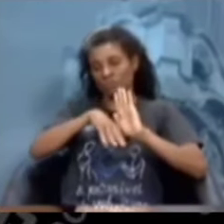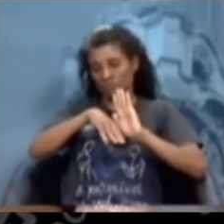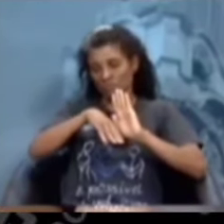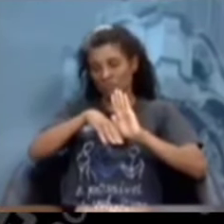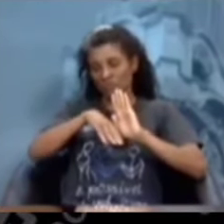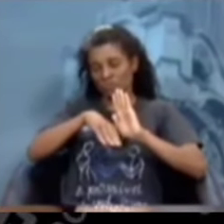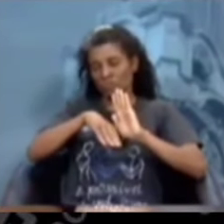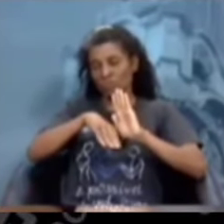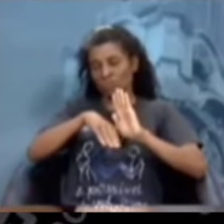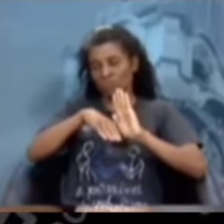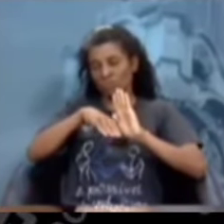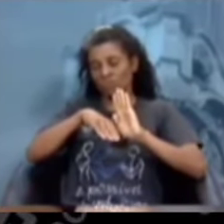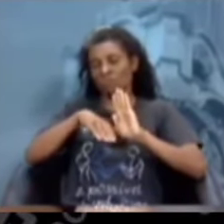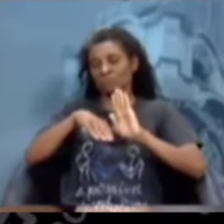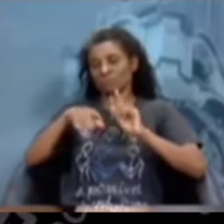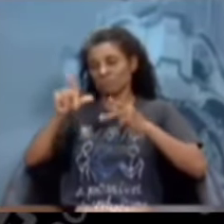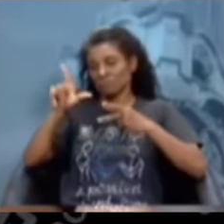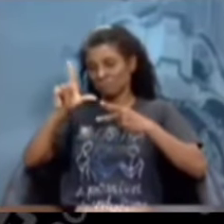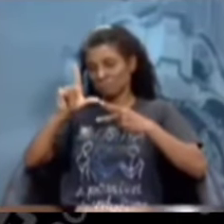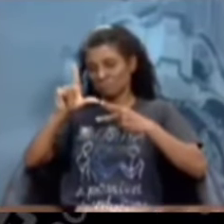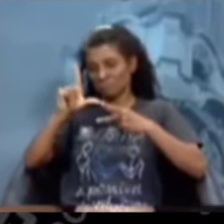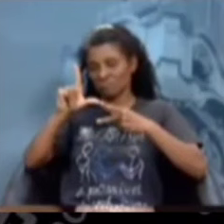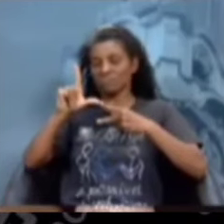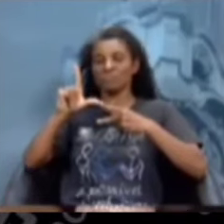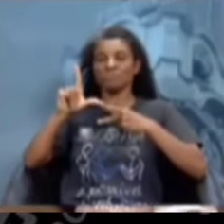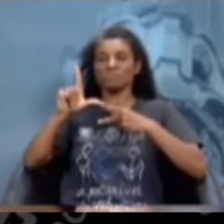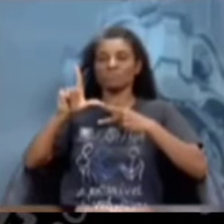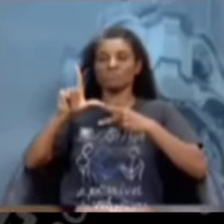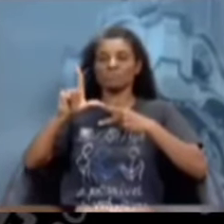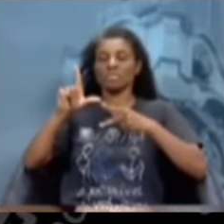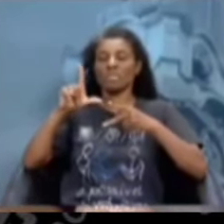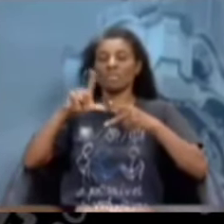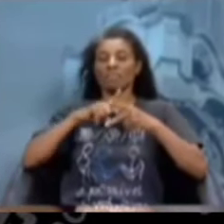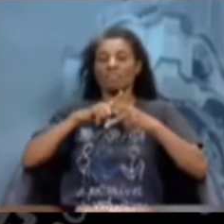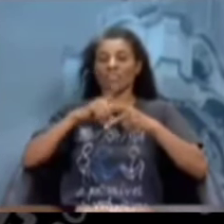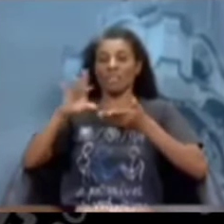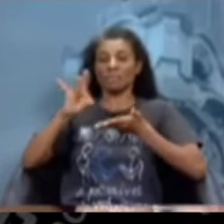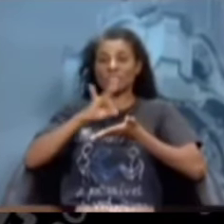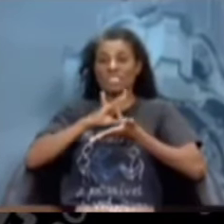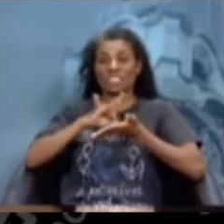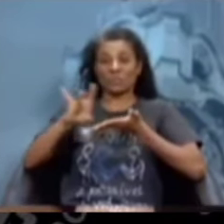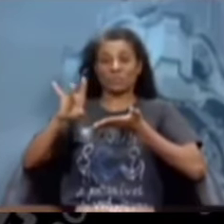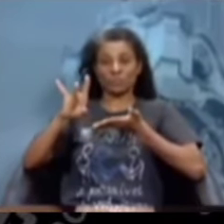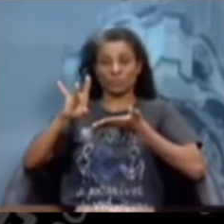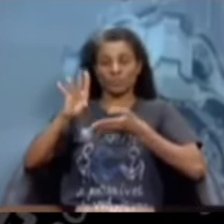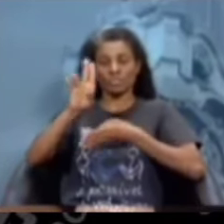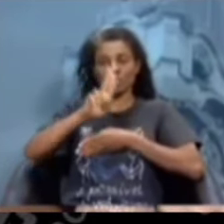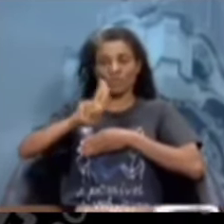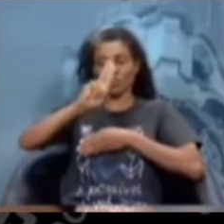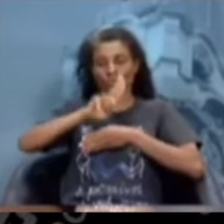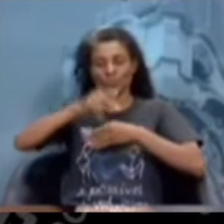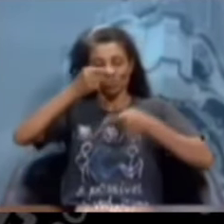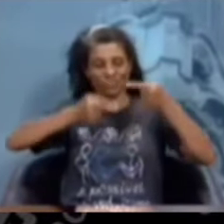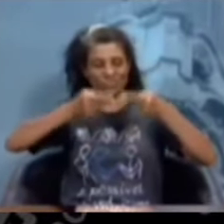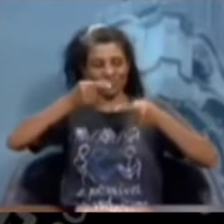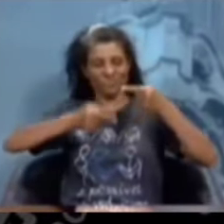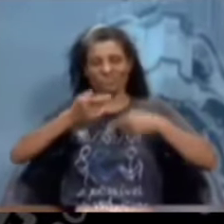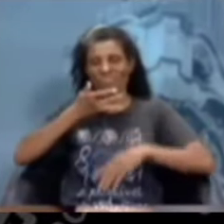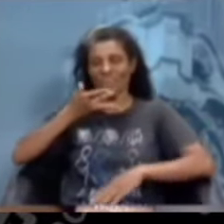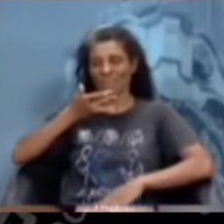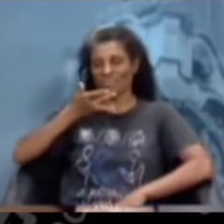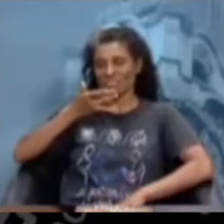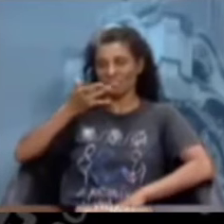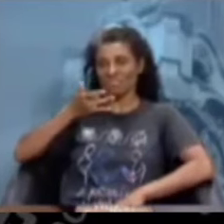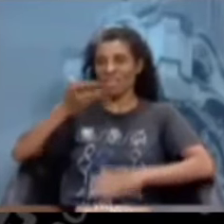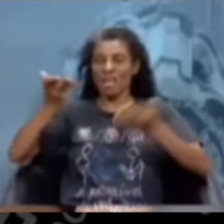isenções, têm como inimigos e se utilizam de um discurso fácil de que